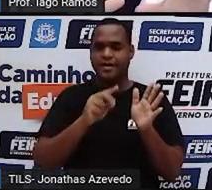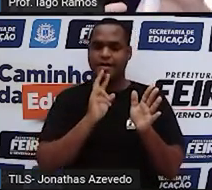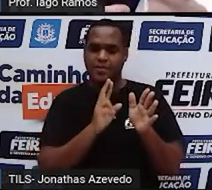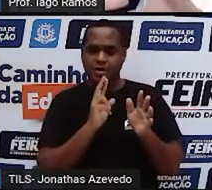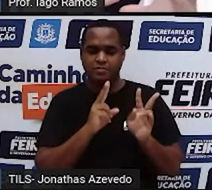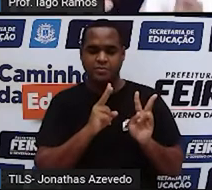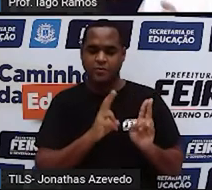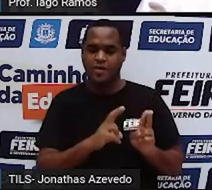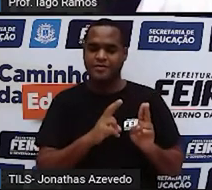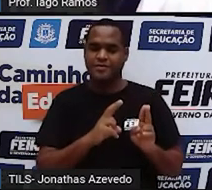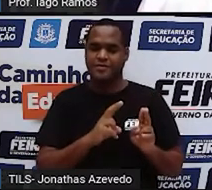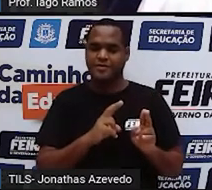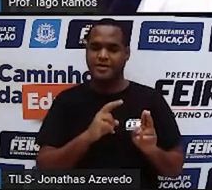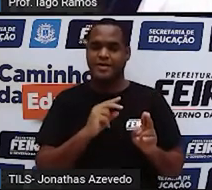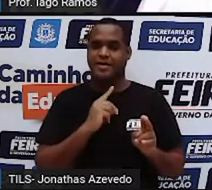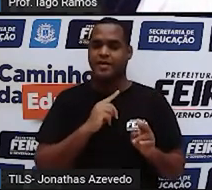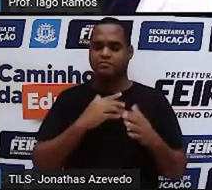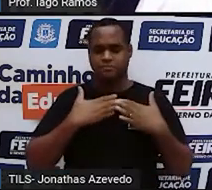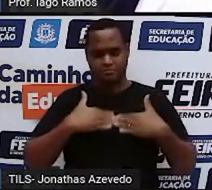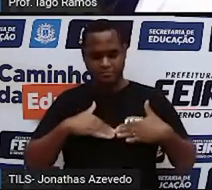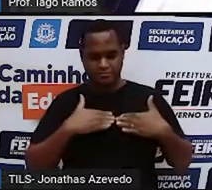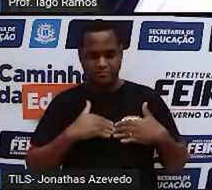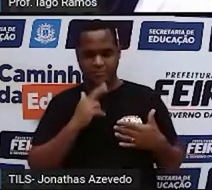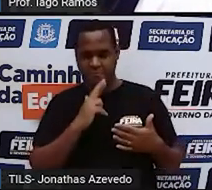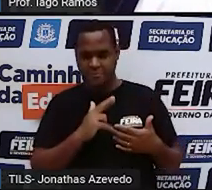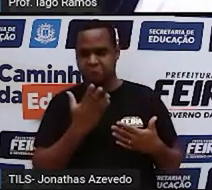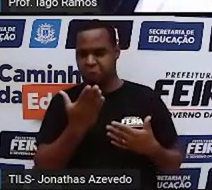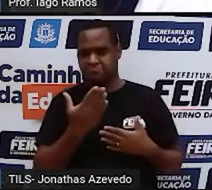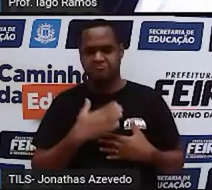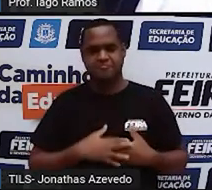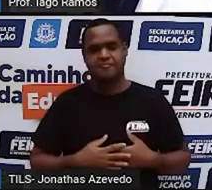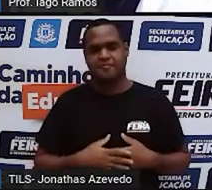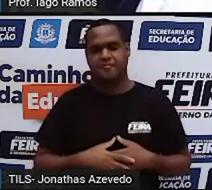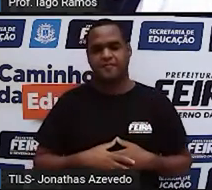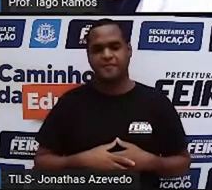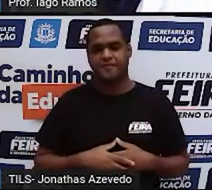resultado e segura esse resultado aí. Certo?